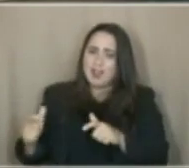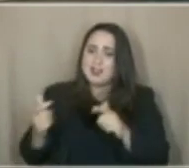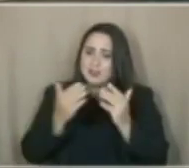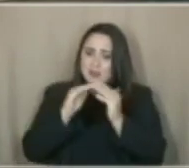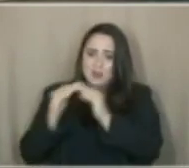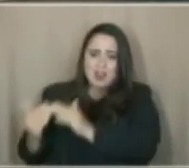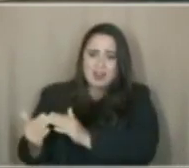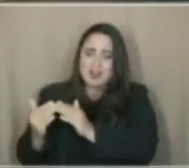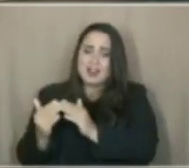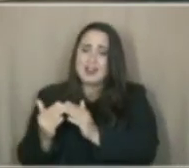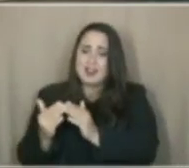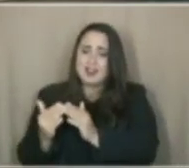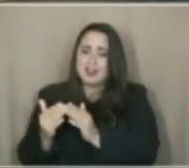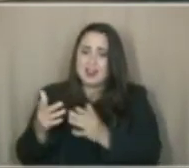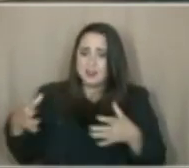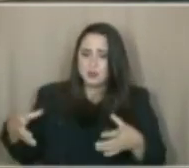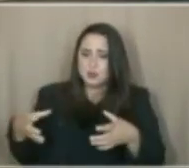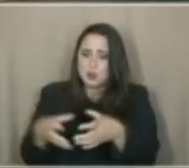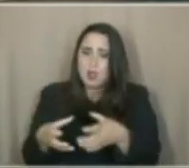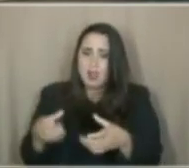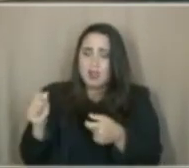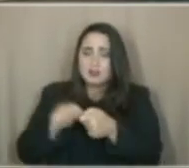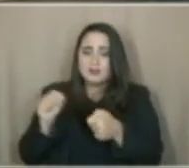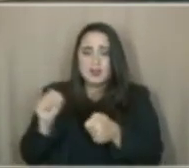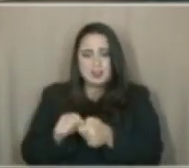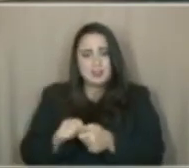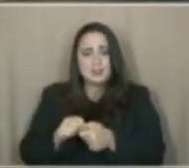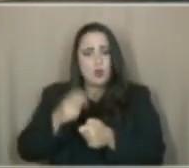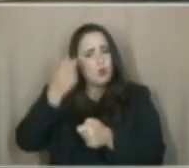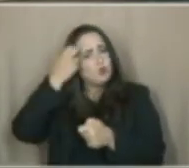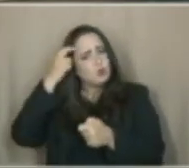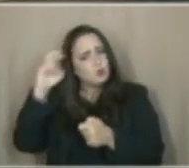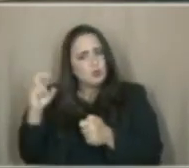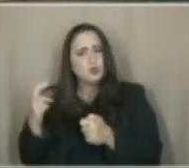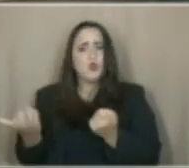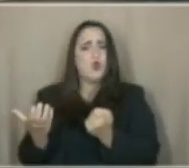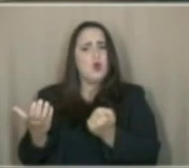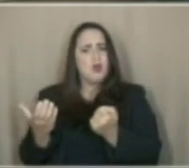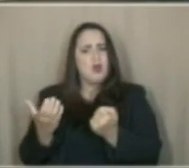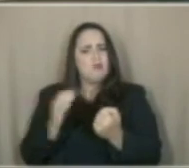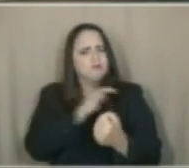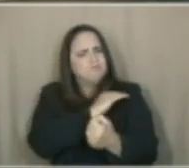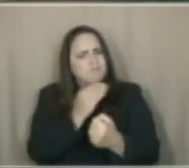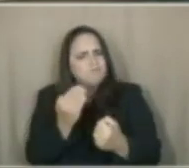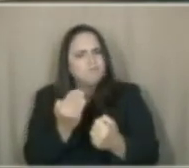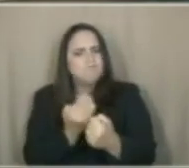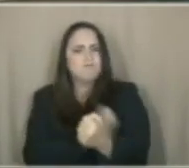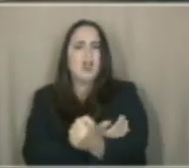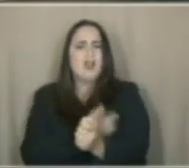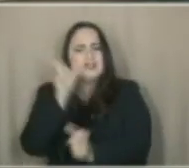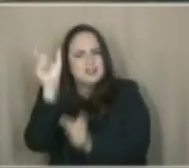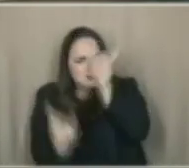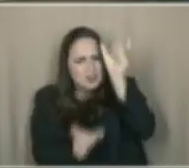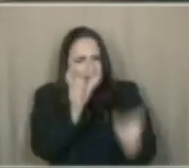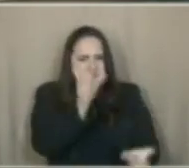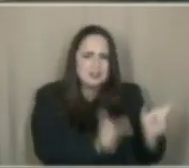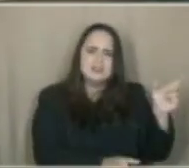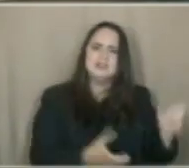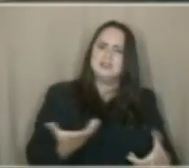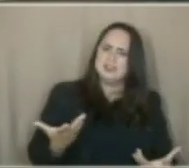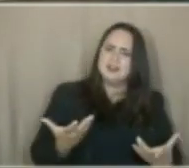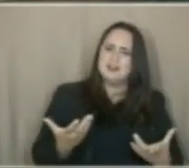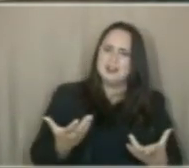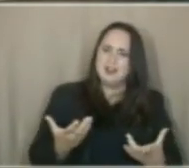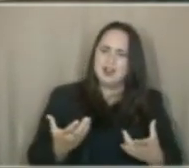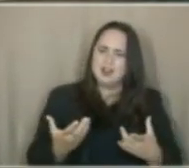são a turma que estão fazendo a cultura hip-hop, que mantém a construção da cidadania, a construção dos